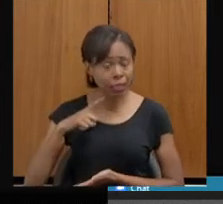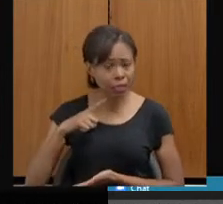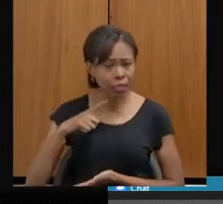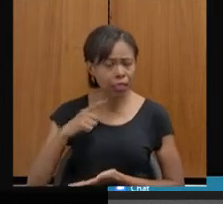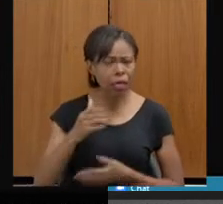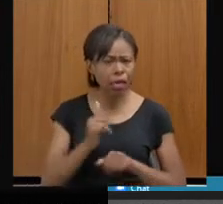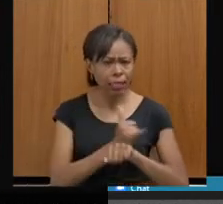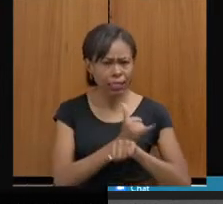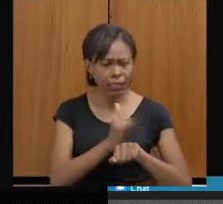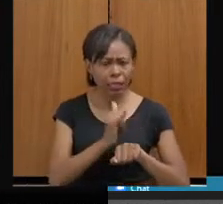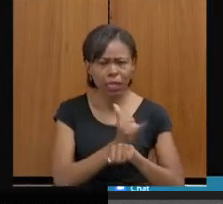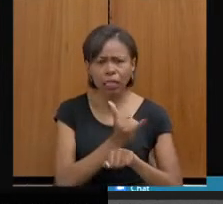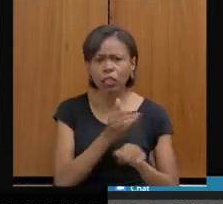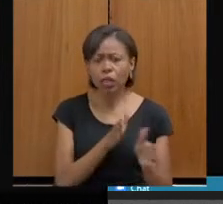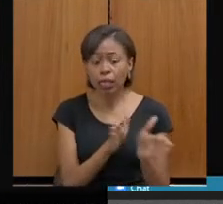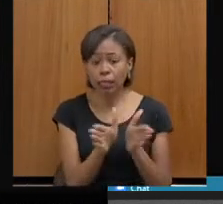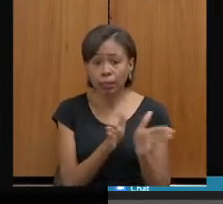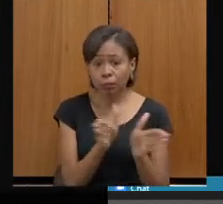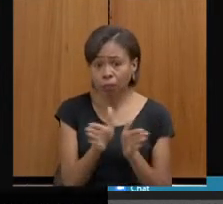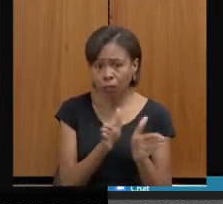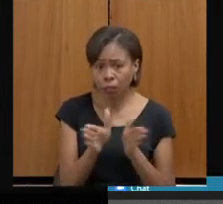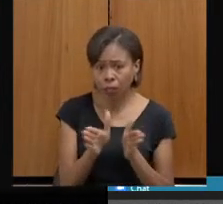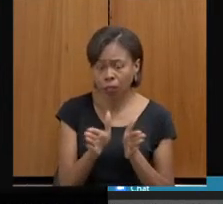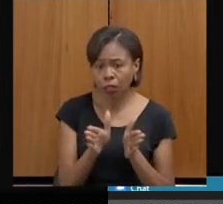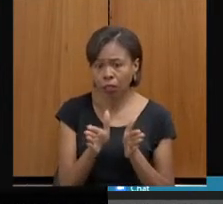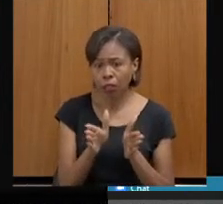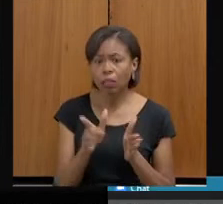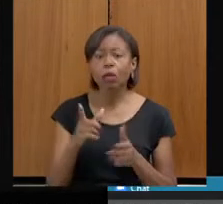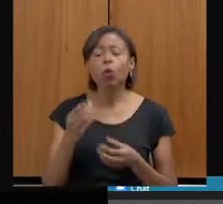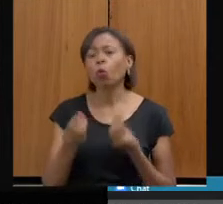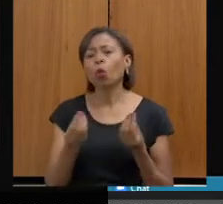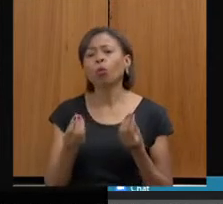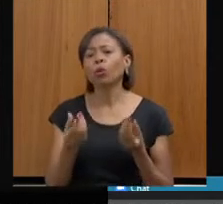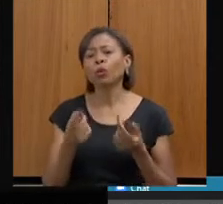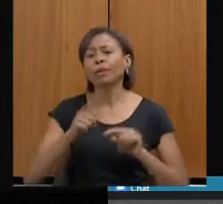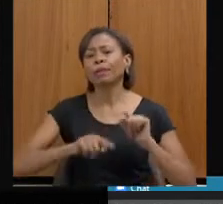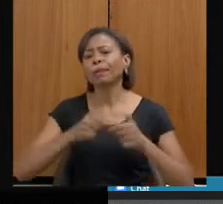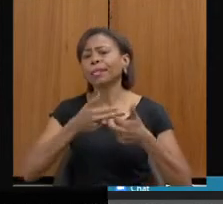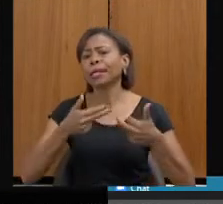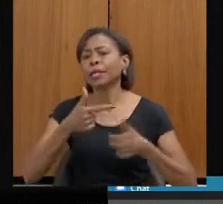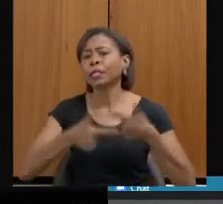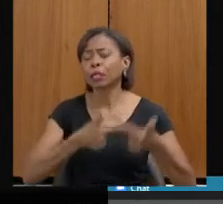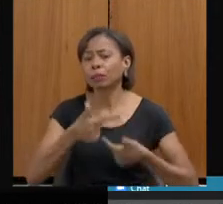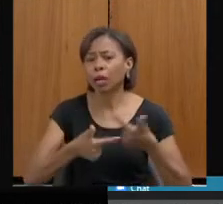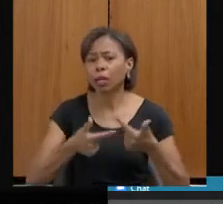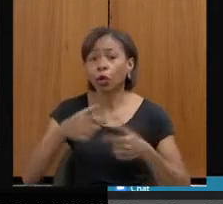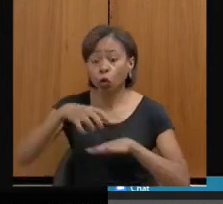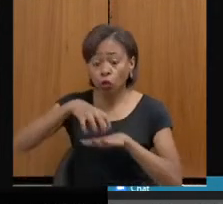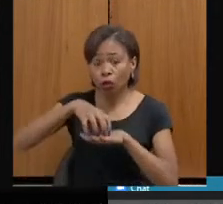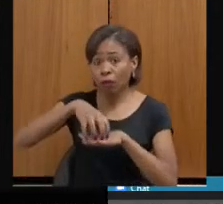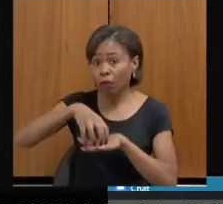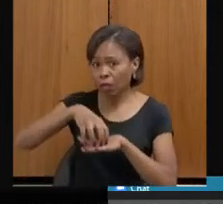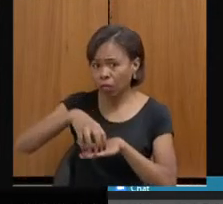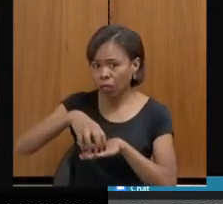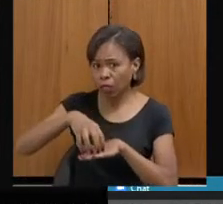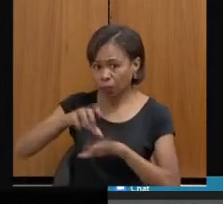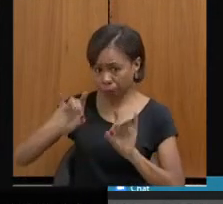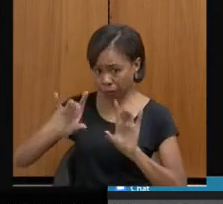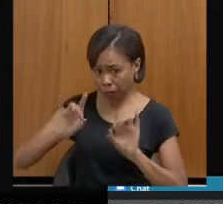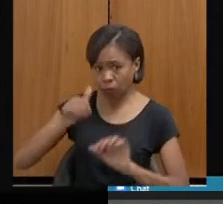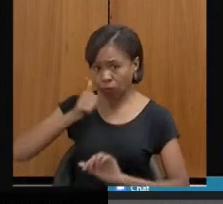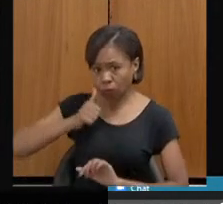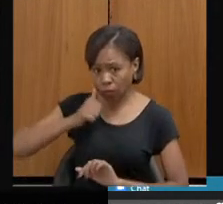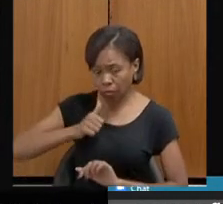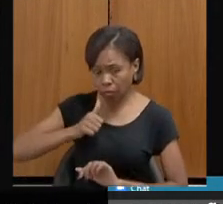estão os equipamentos de trabalho, os veículos oficiais são exclusivos para a delegacia de atendimento à mulher. E, num terceiro